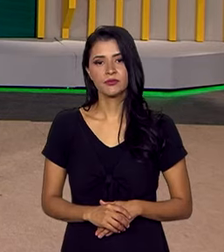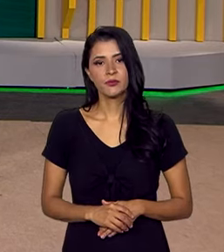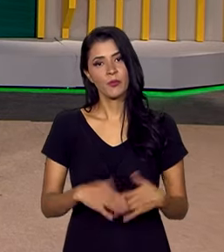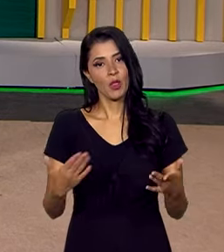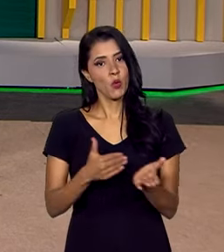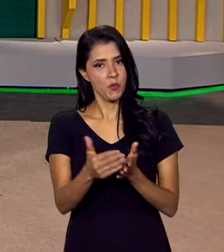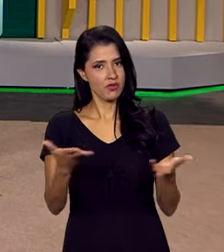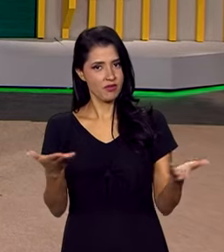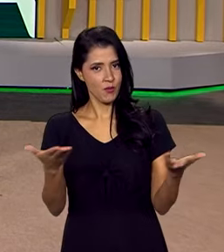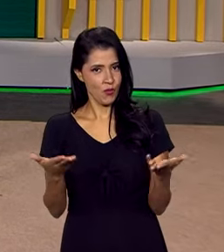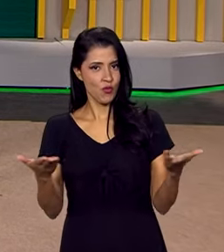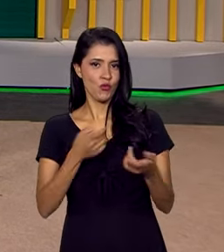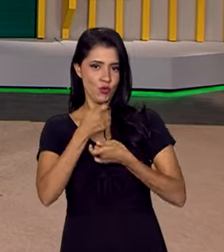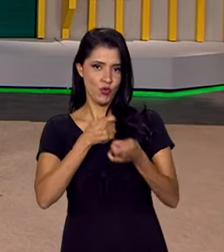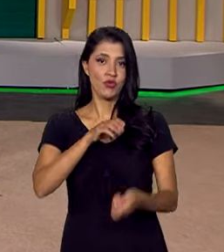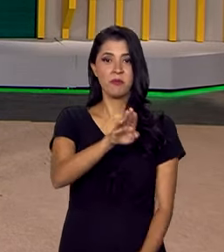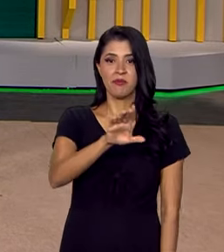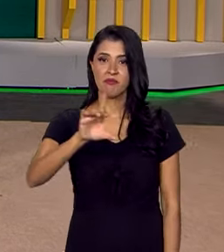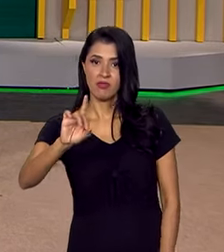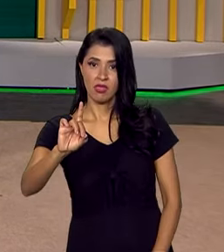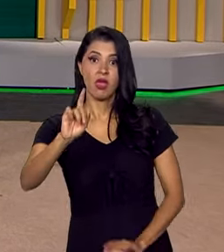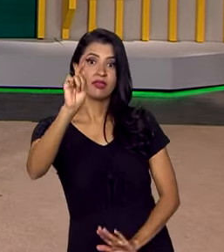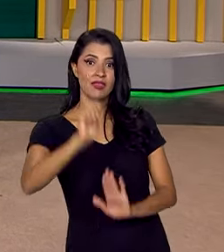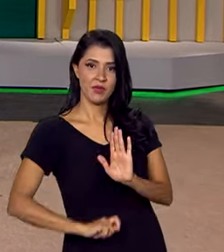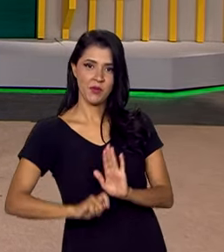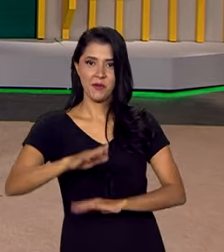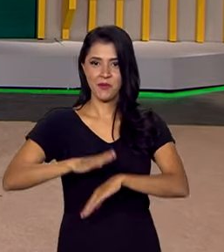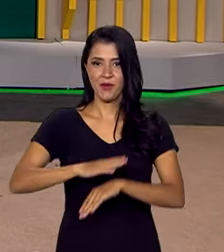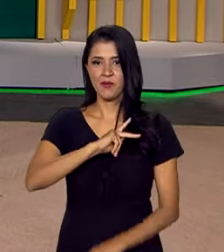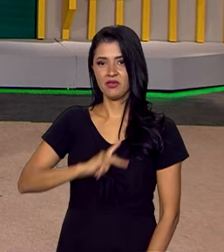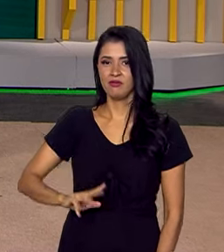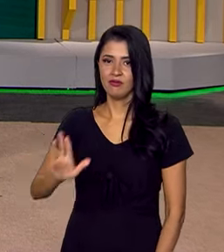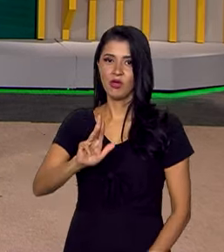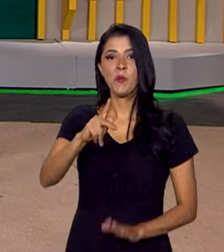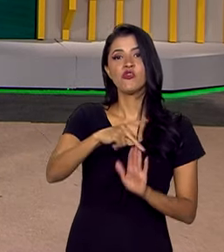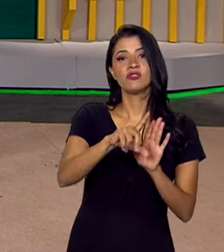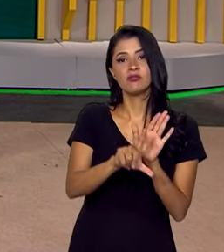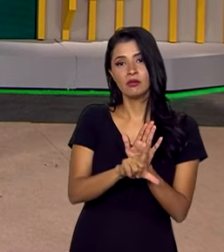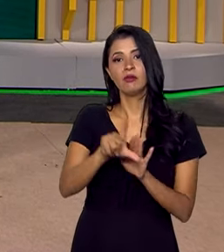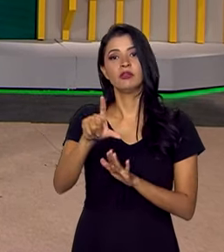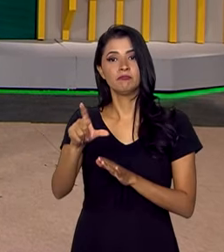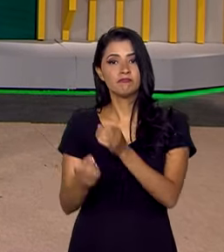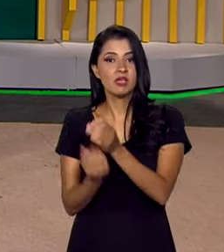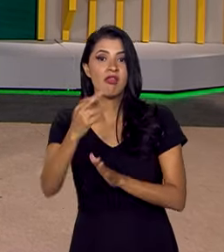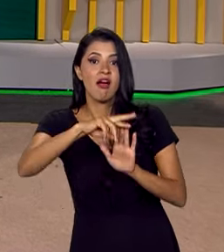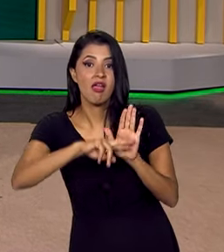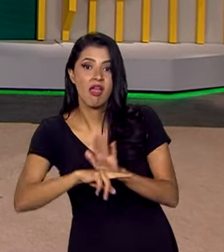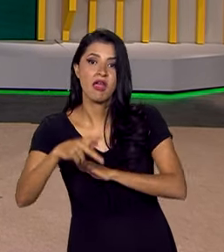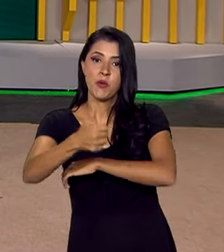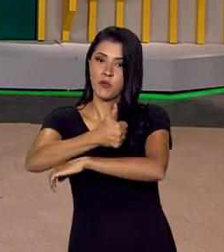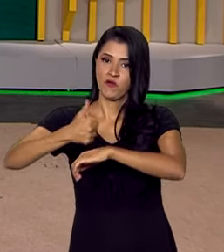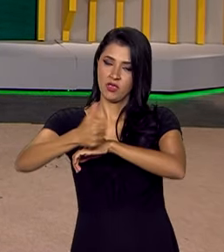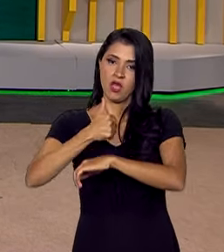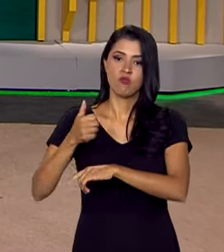E nós começamos esta edição do Brasil em Dia com a sanção pelo presidente Lula do projeto de lei que regulamenta a profissão de